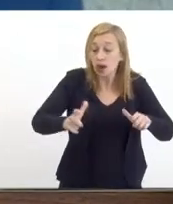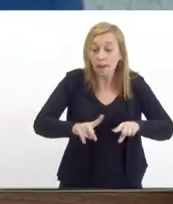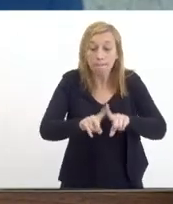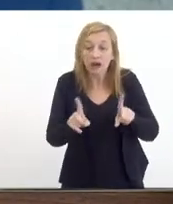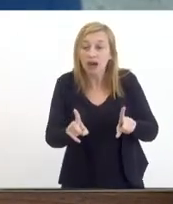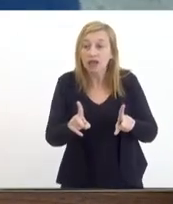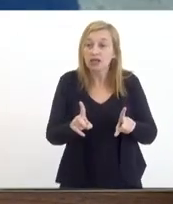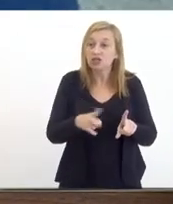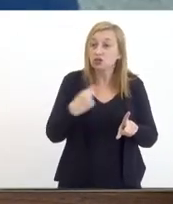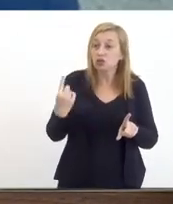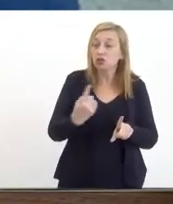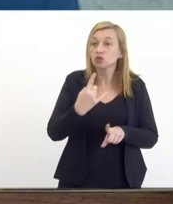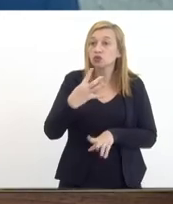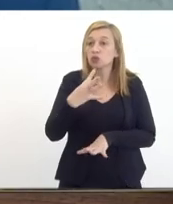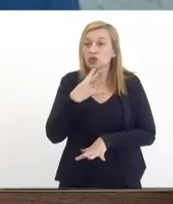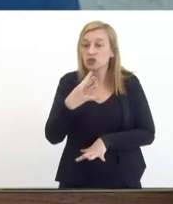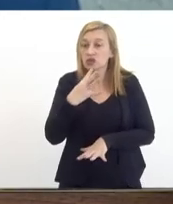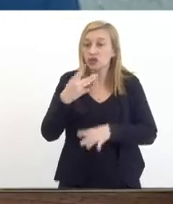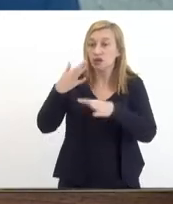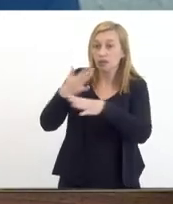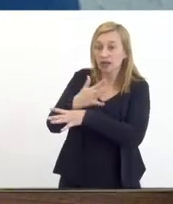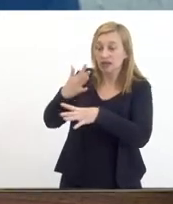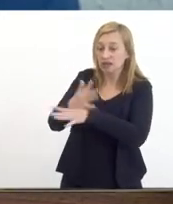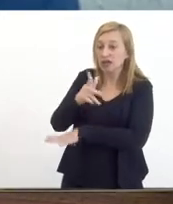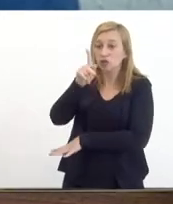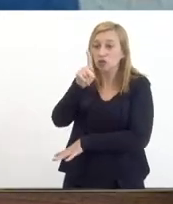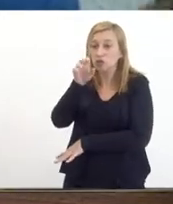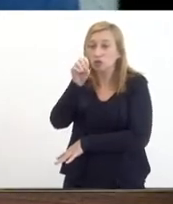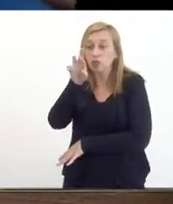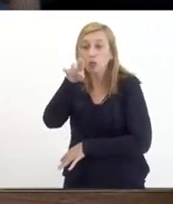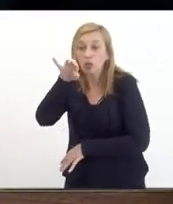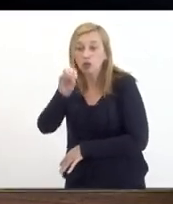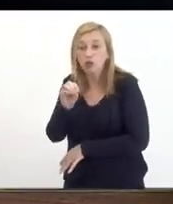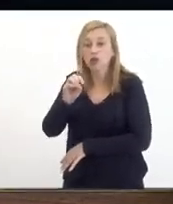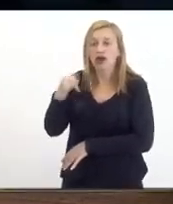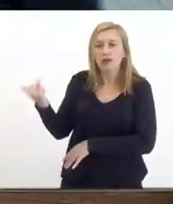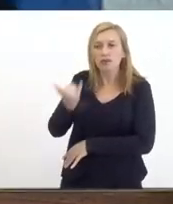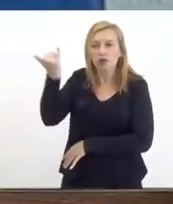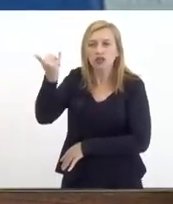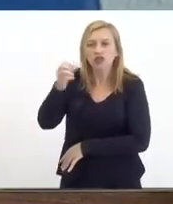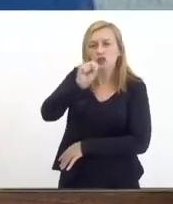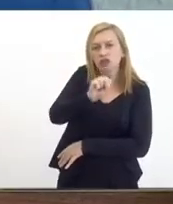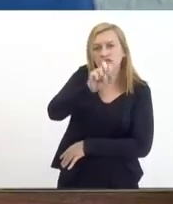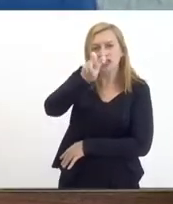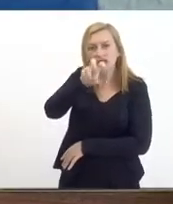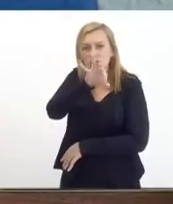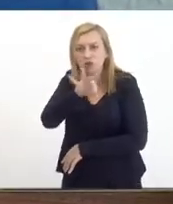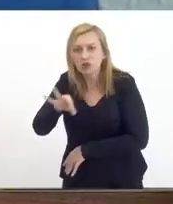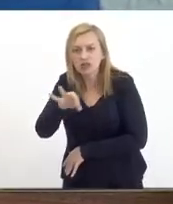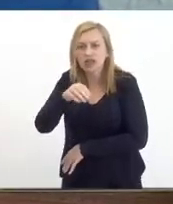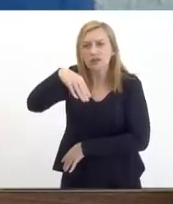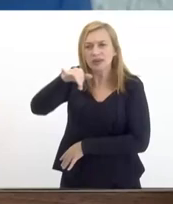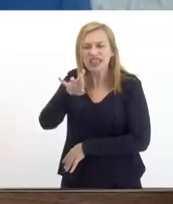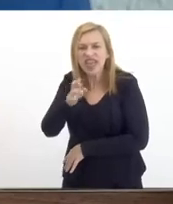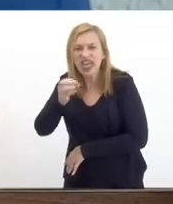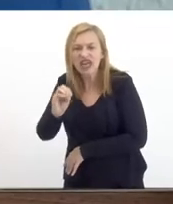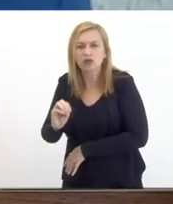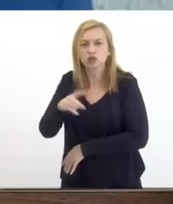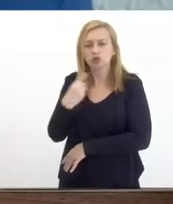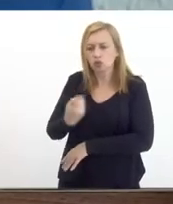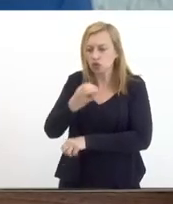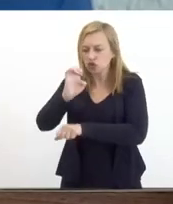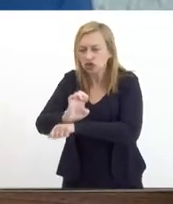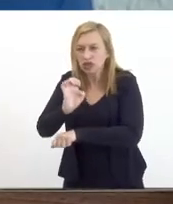somos conhecidos pela cidade do Porto a importância que 85% do minério do nosso estado